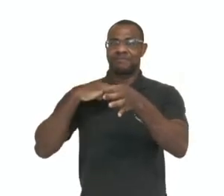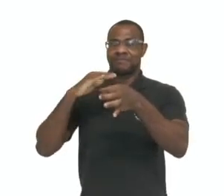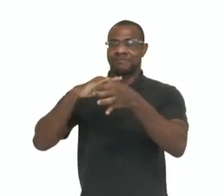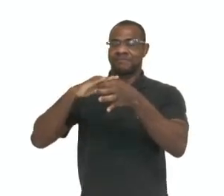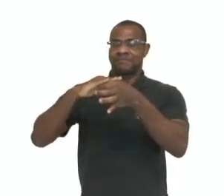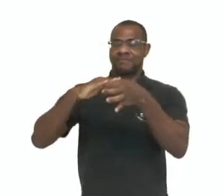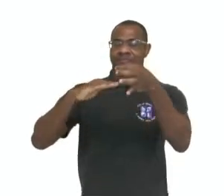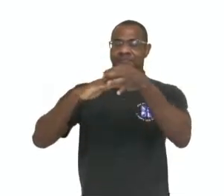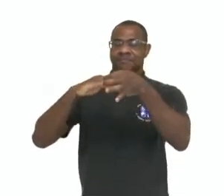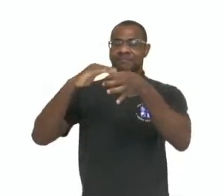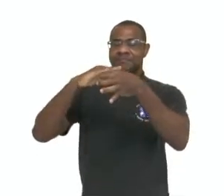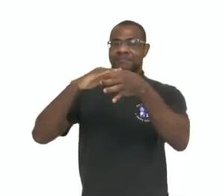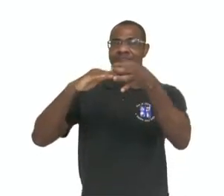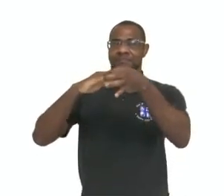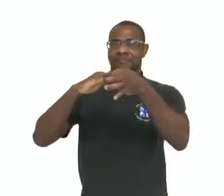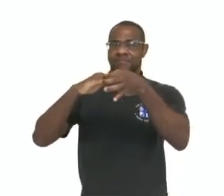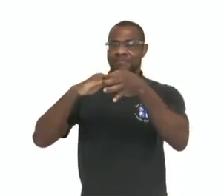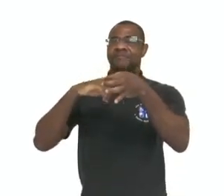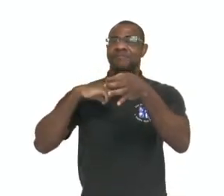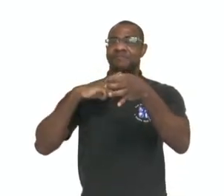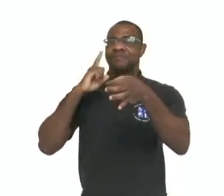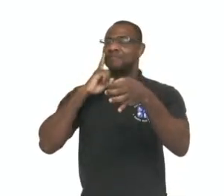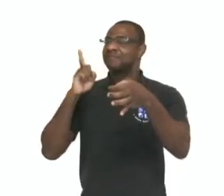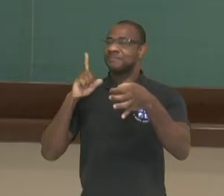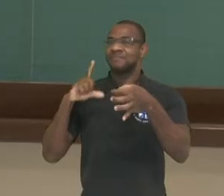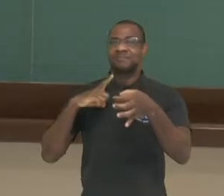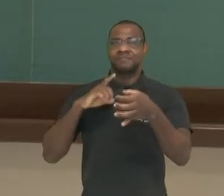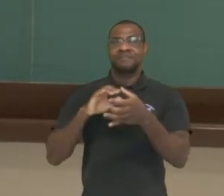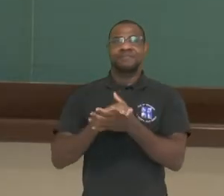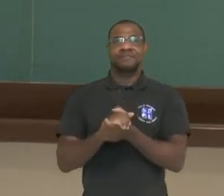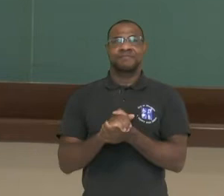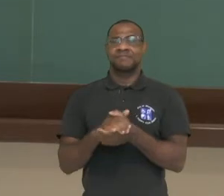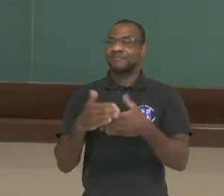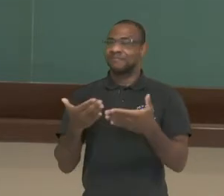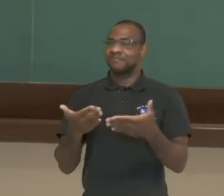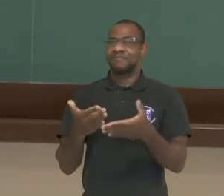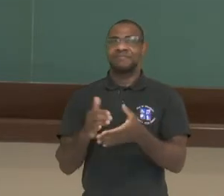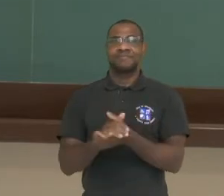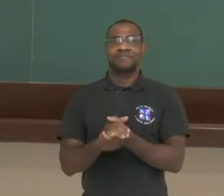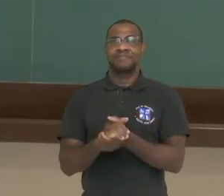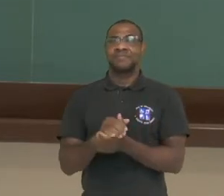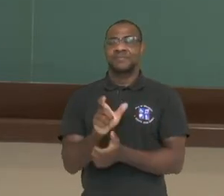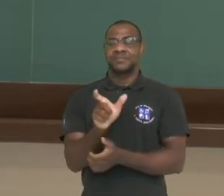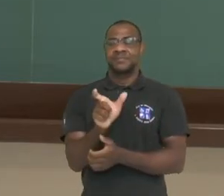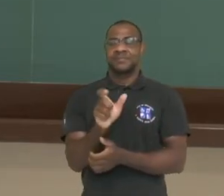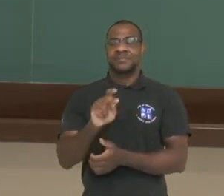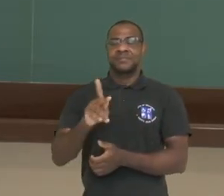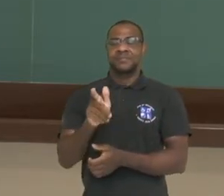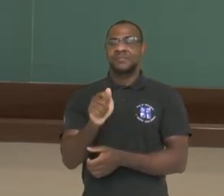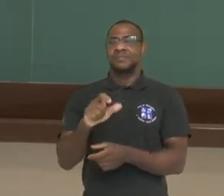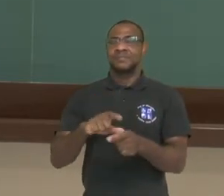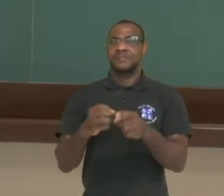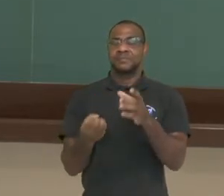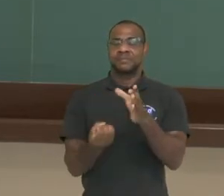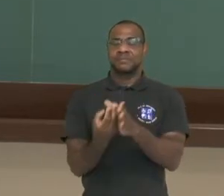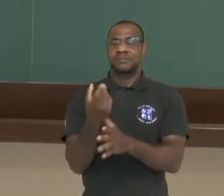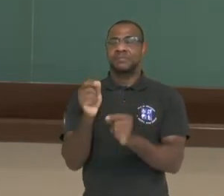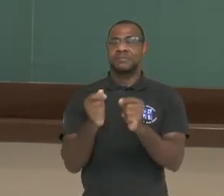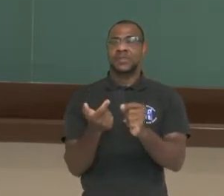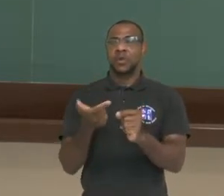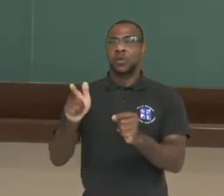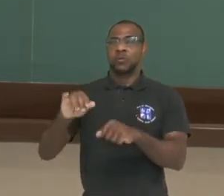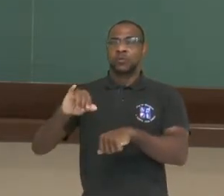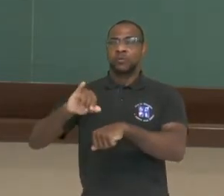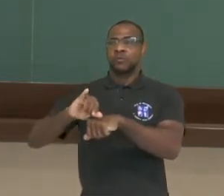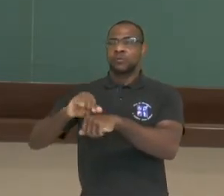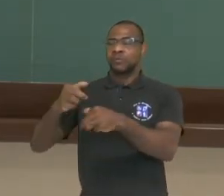estão embebidos ali por solução que está entre eles, ok? Muito bem. A pilha de volta também deu origem aqui a outros,